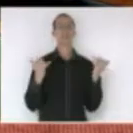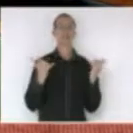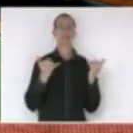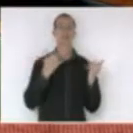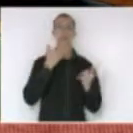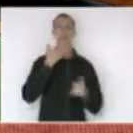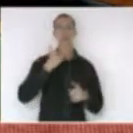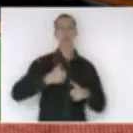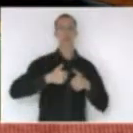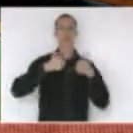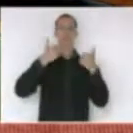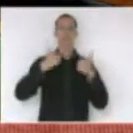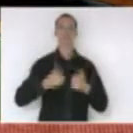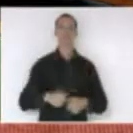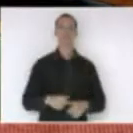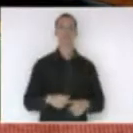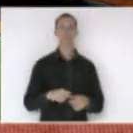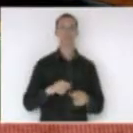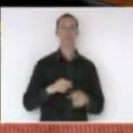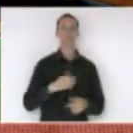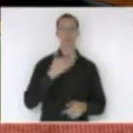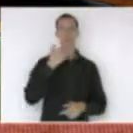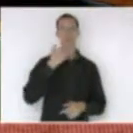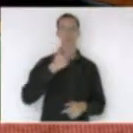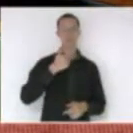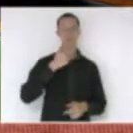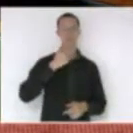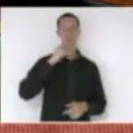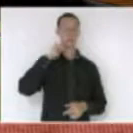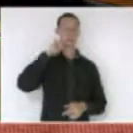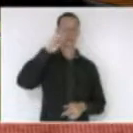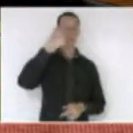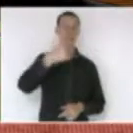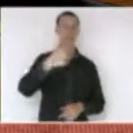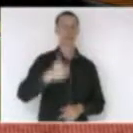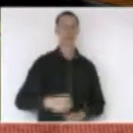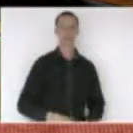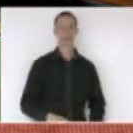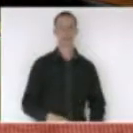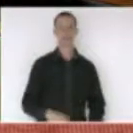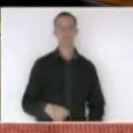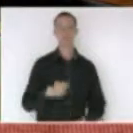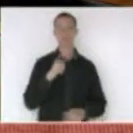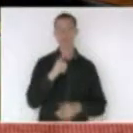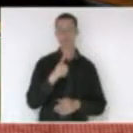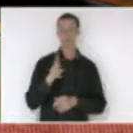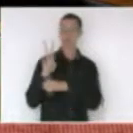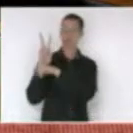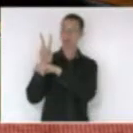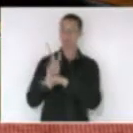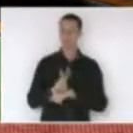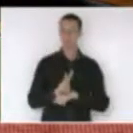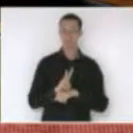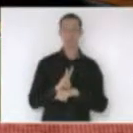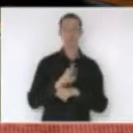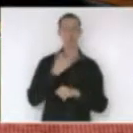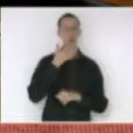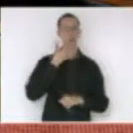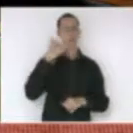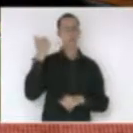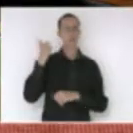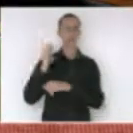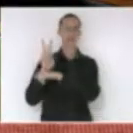nós acreditamos sim esse empréstimo é um dos melhores empréstimos que já se viu é quase que um